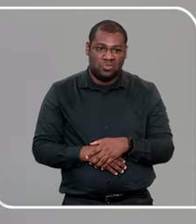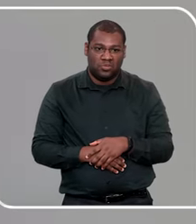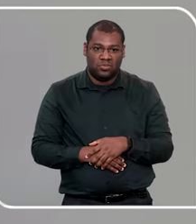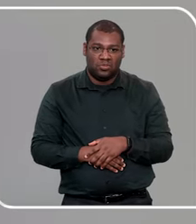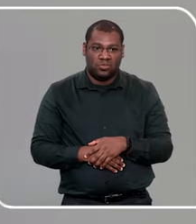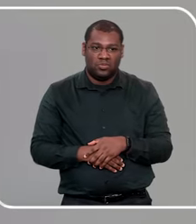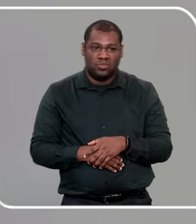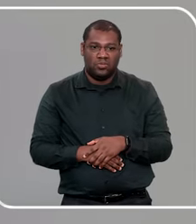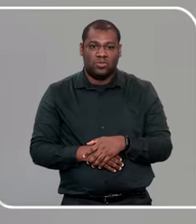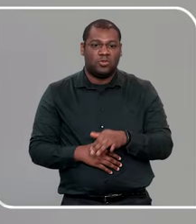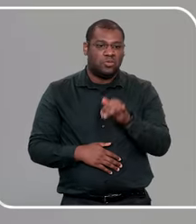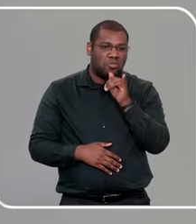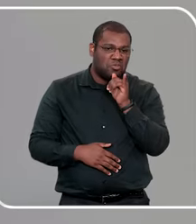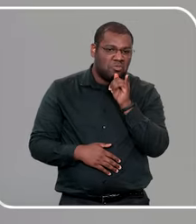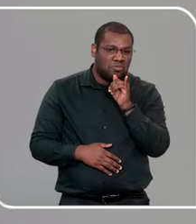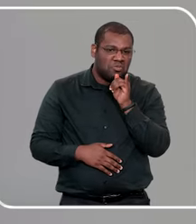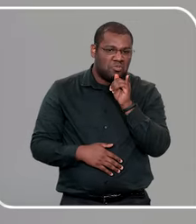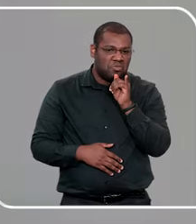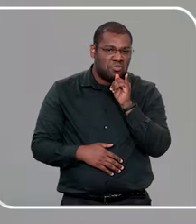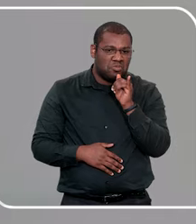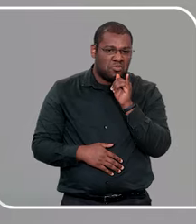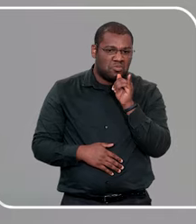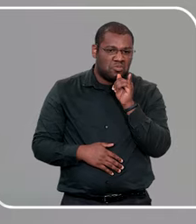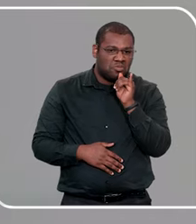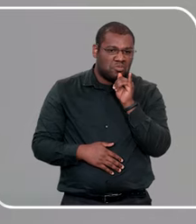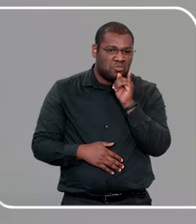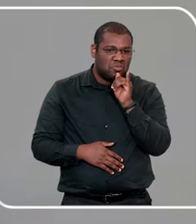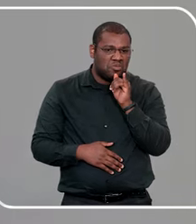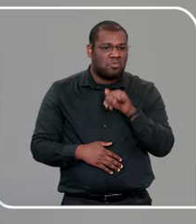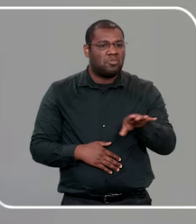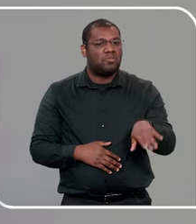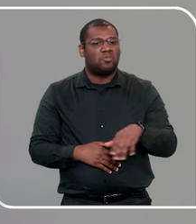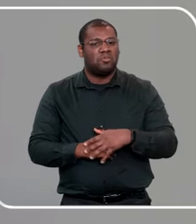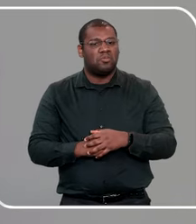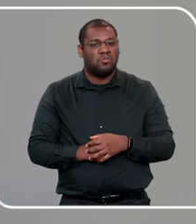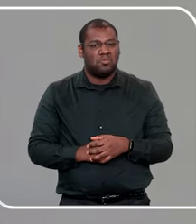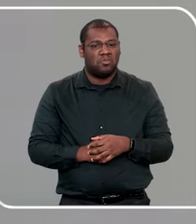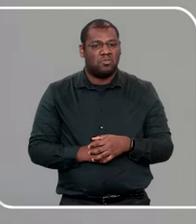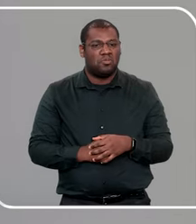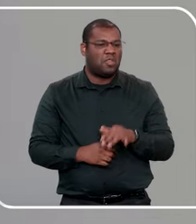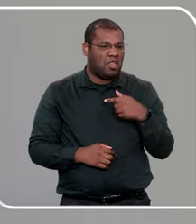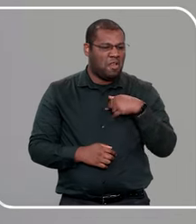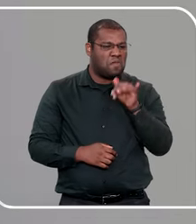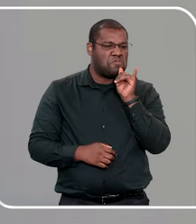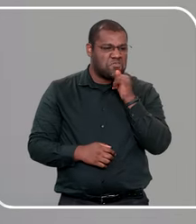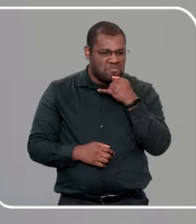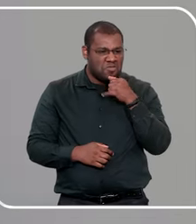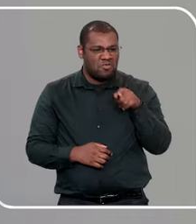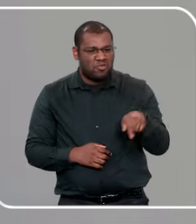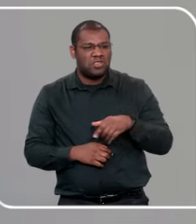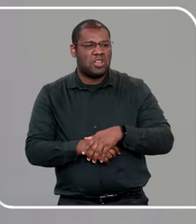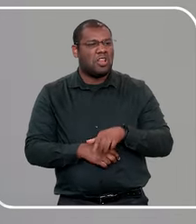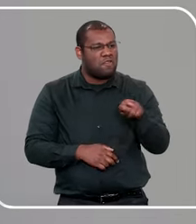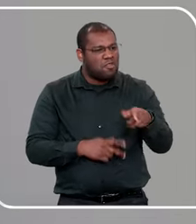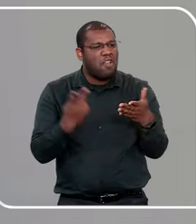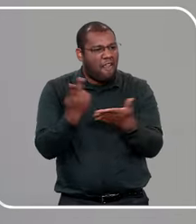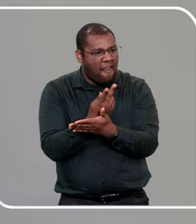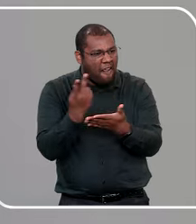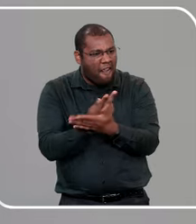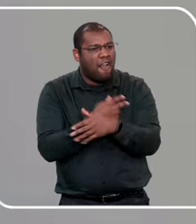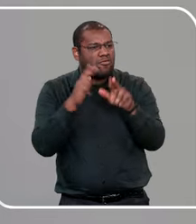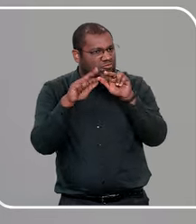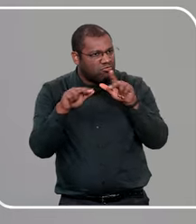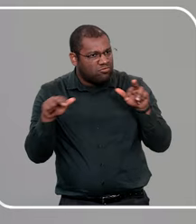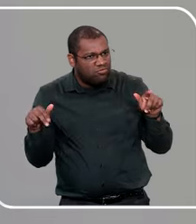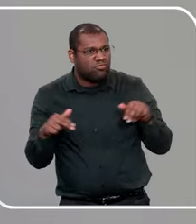mas, castigos emocionais, de isolar, você, não, também, estou muito triste com você, você fez tal coisa, vai